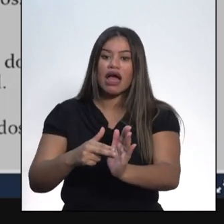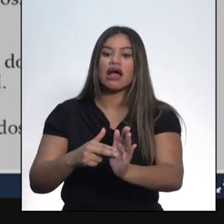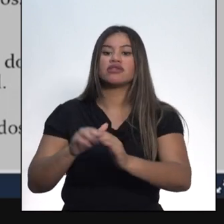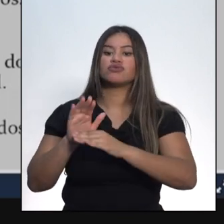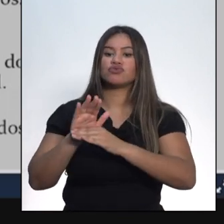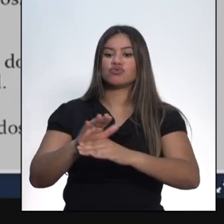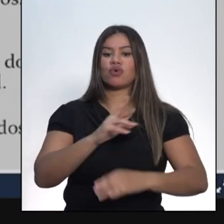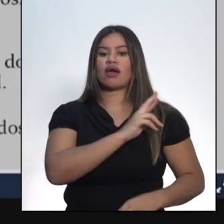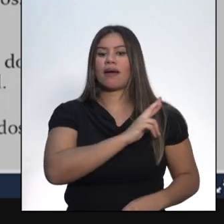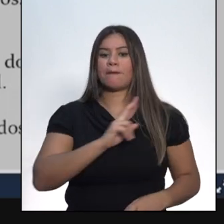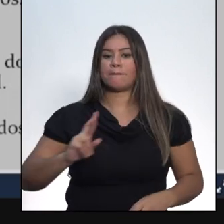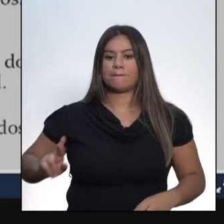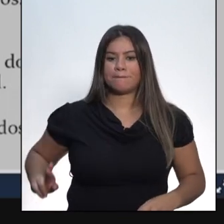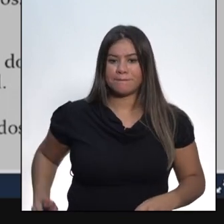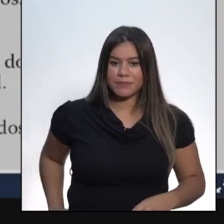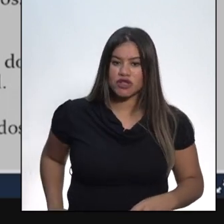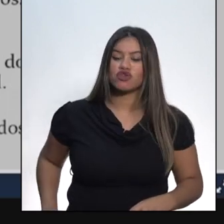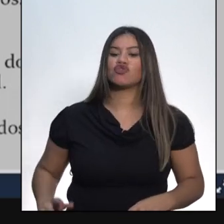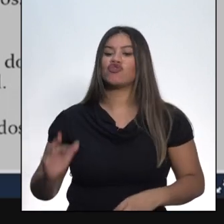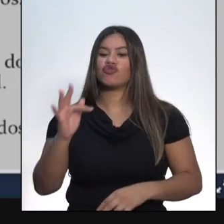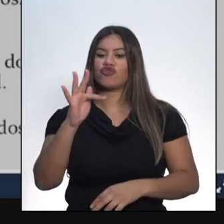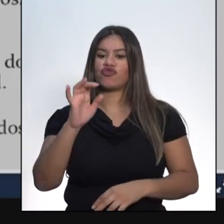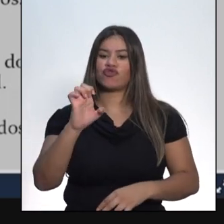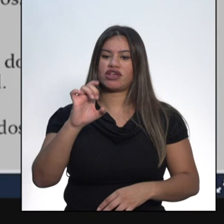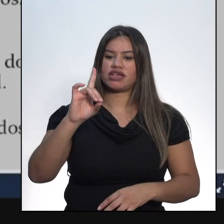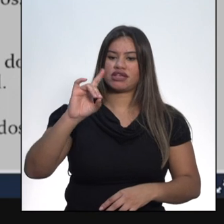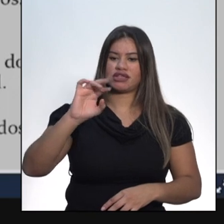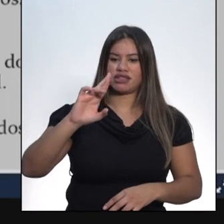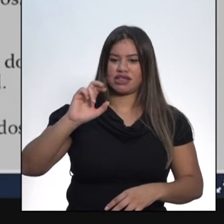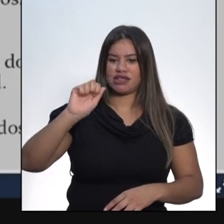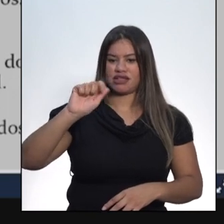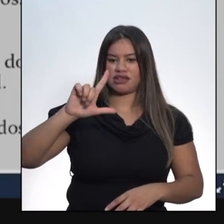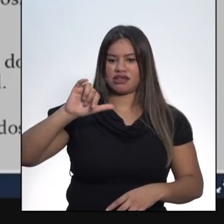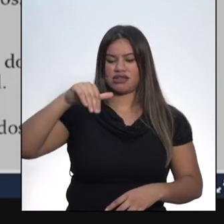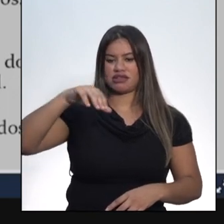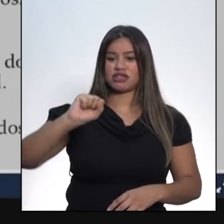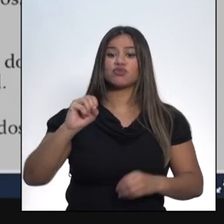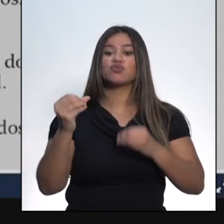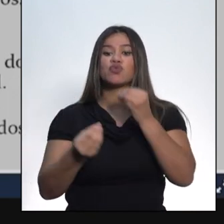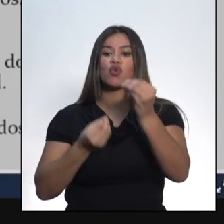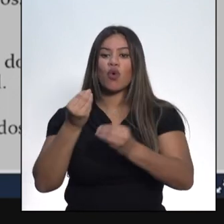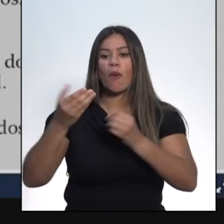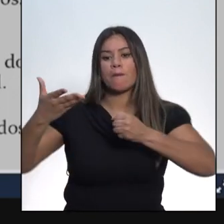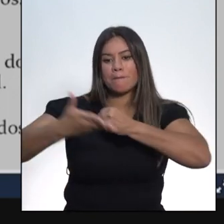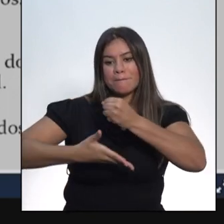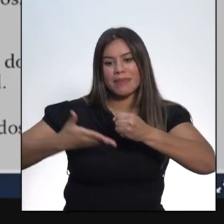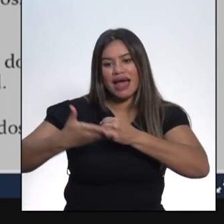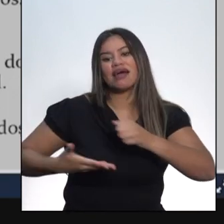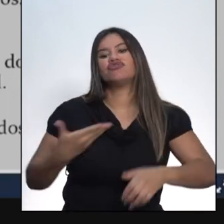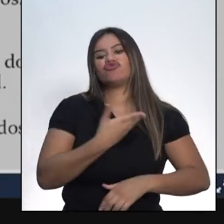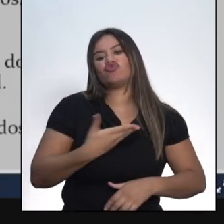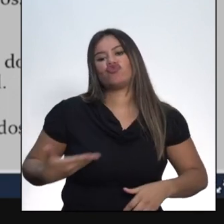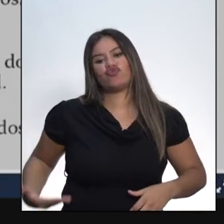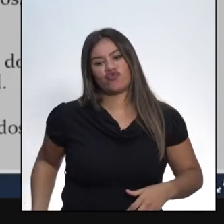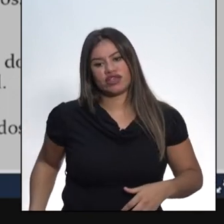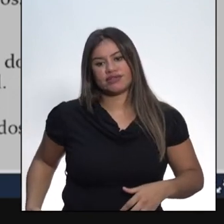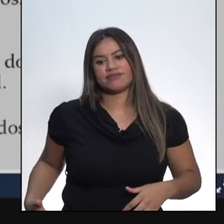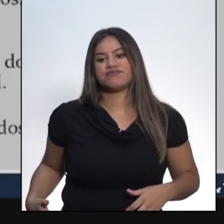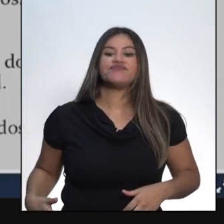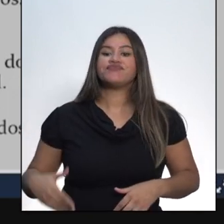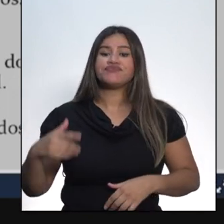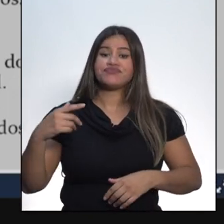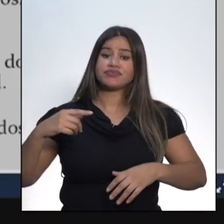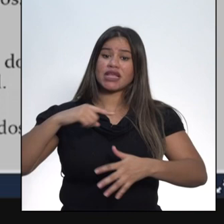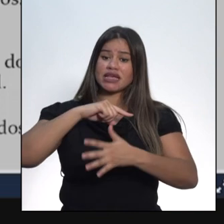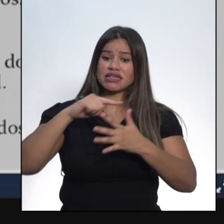e o Federalismo como as principais bases de nosso novo governo. Esses conceitos já